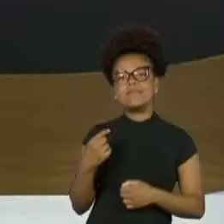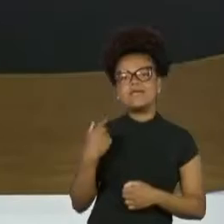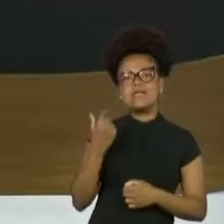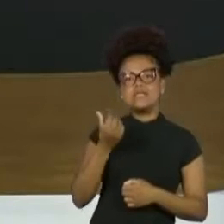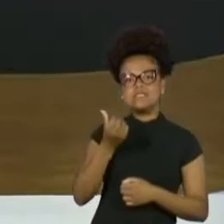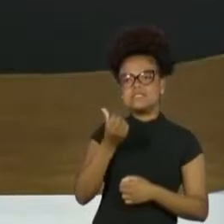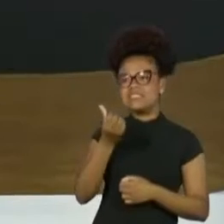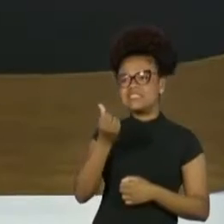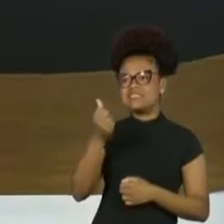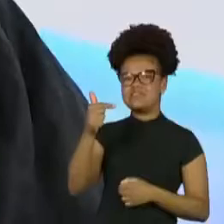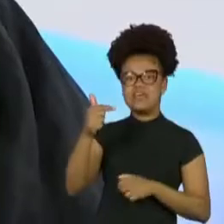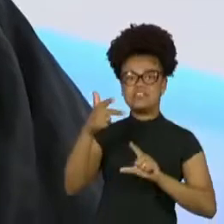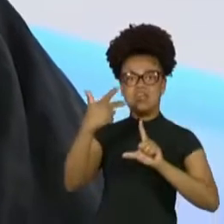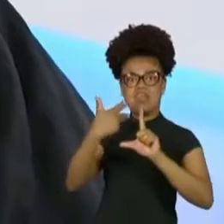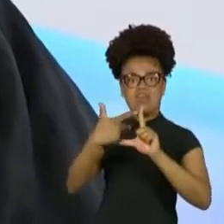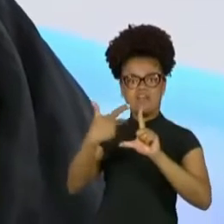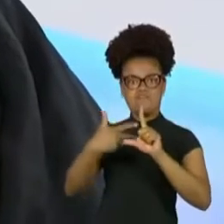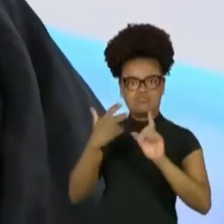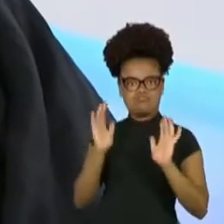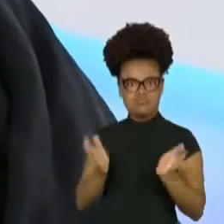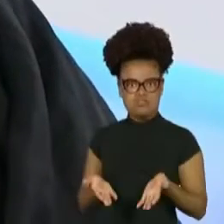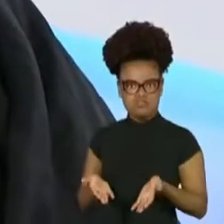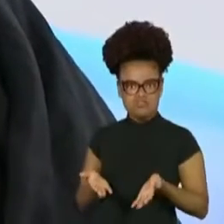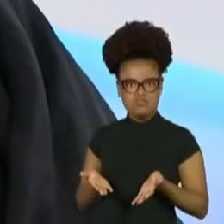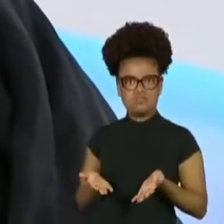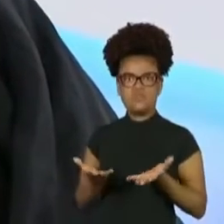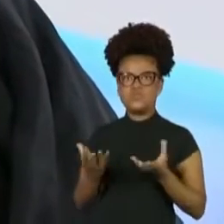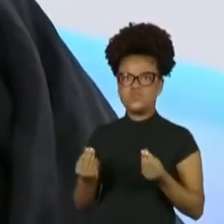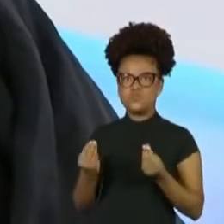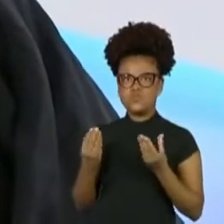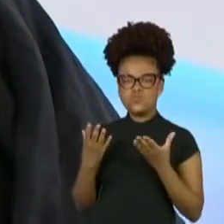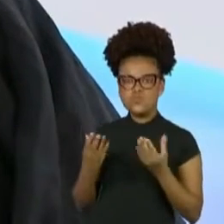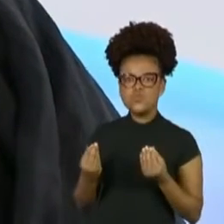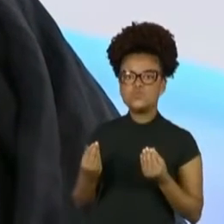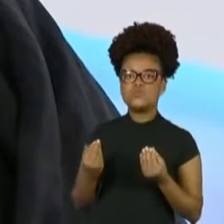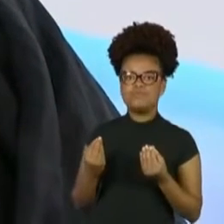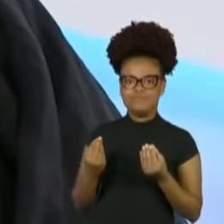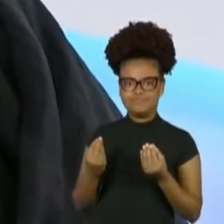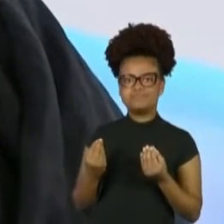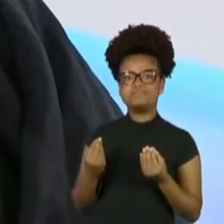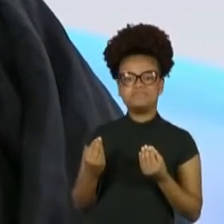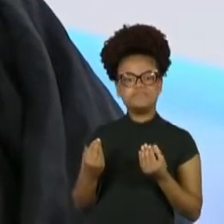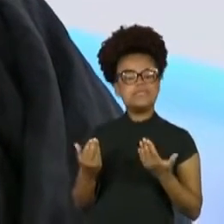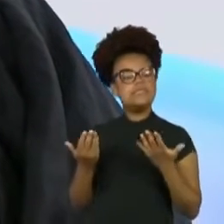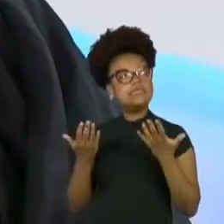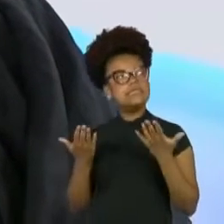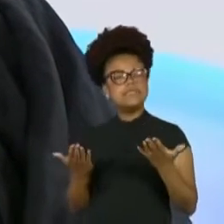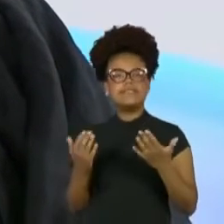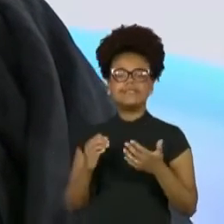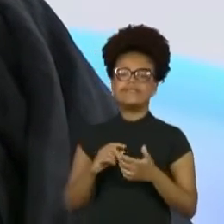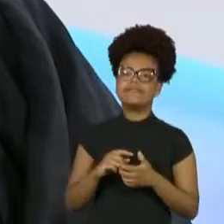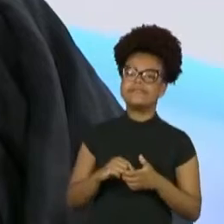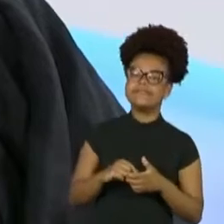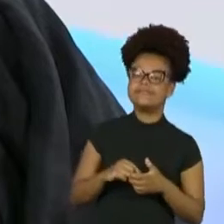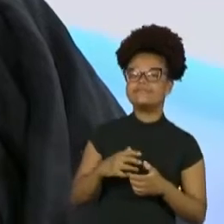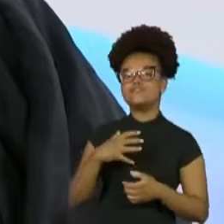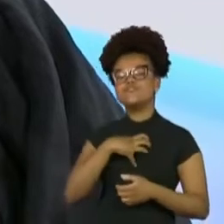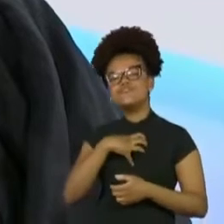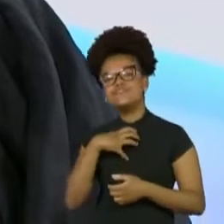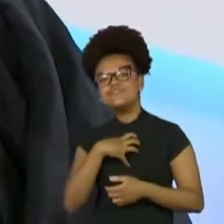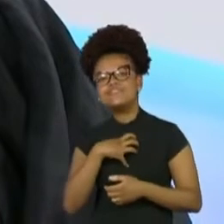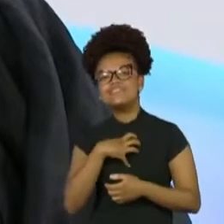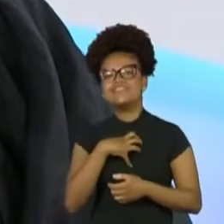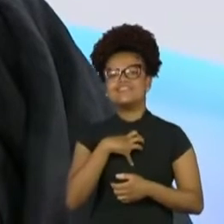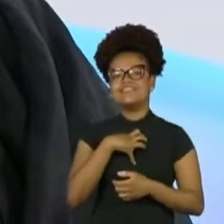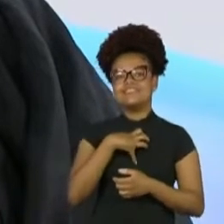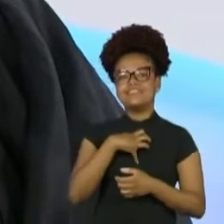Nossa Senhora! Muita coisa, né? Então, eu tenho um bom administrador, um